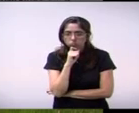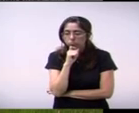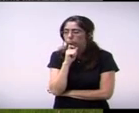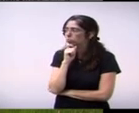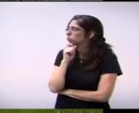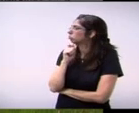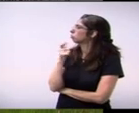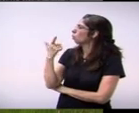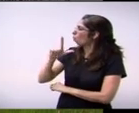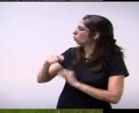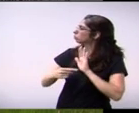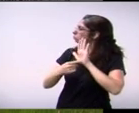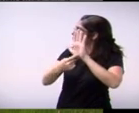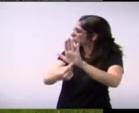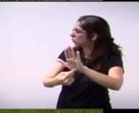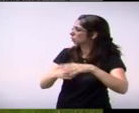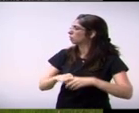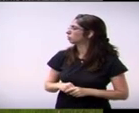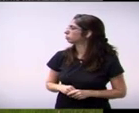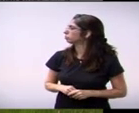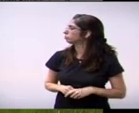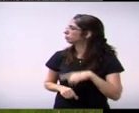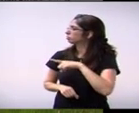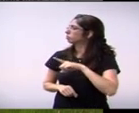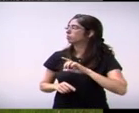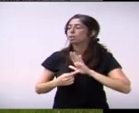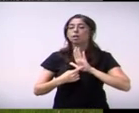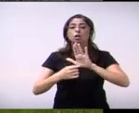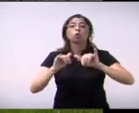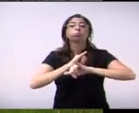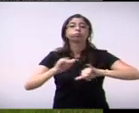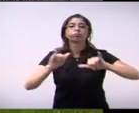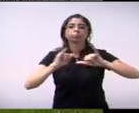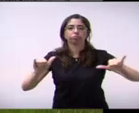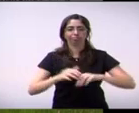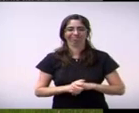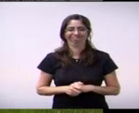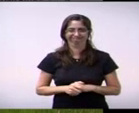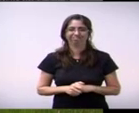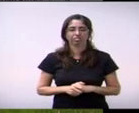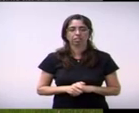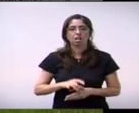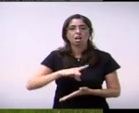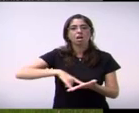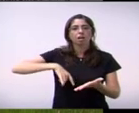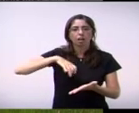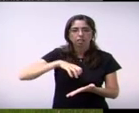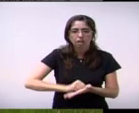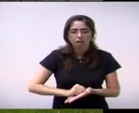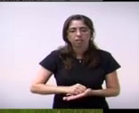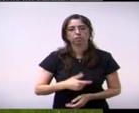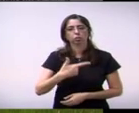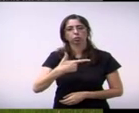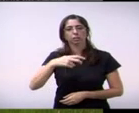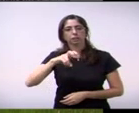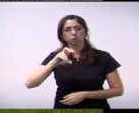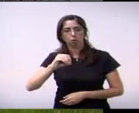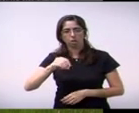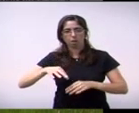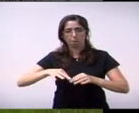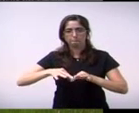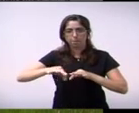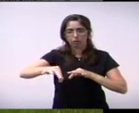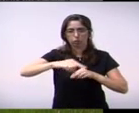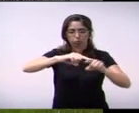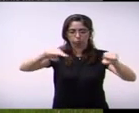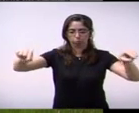antecipe-se cadastre-se já loteamento 200 metros 200 metros quadrados ali são 6 mil lotes